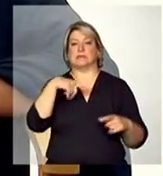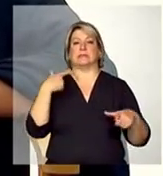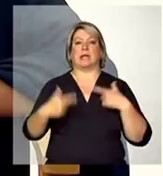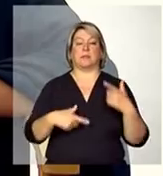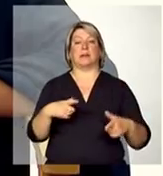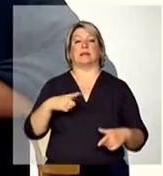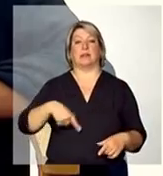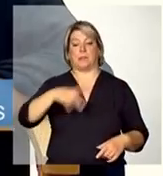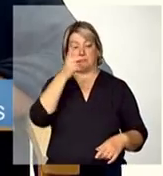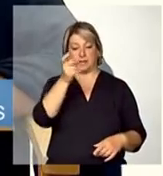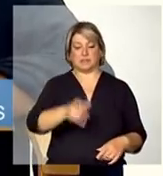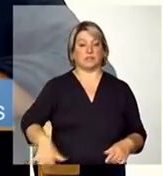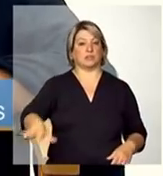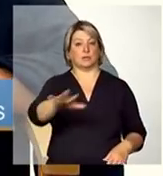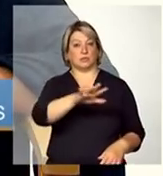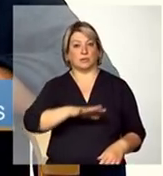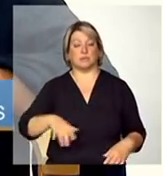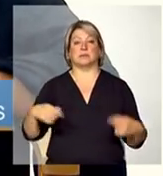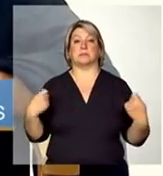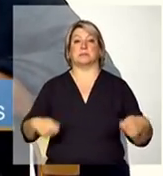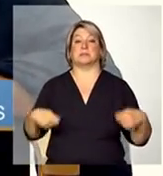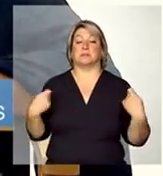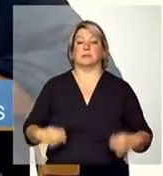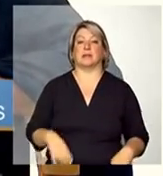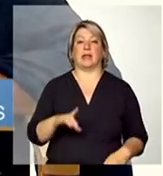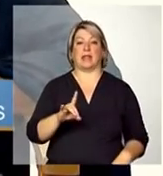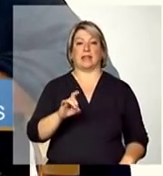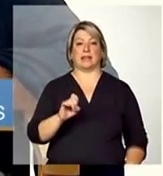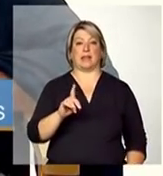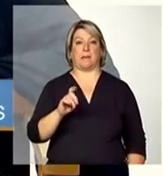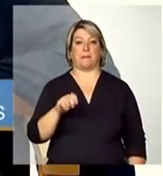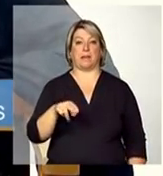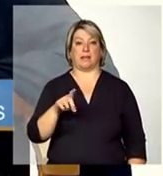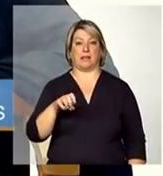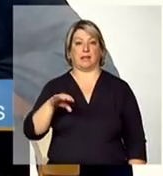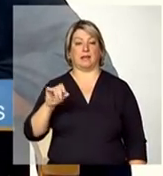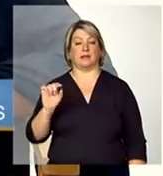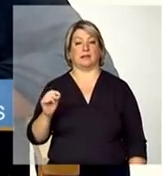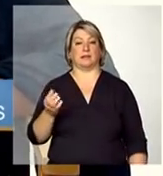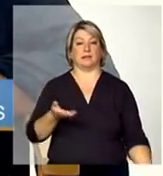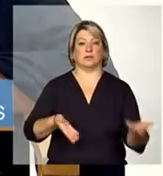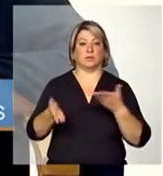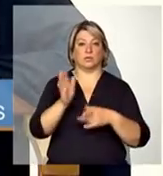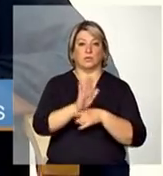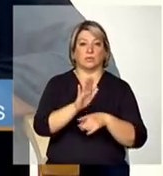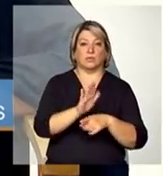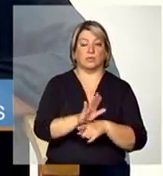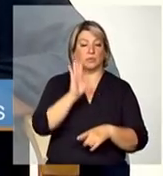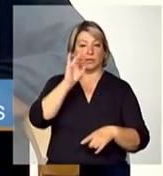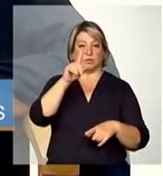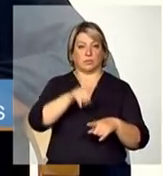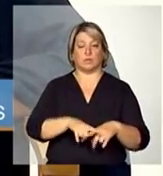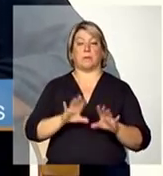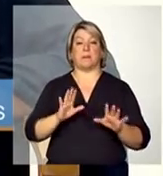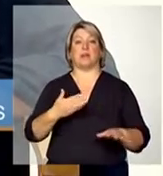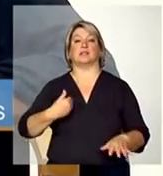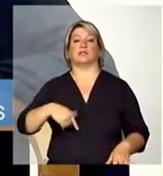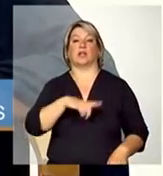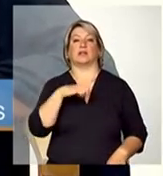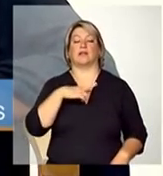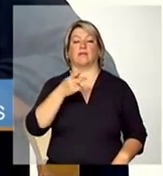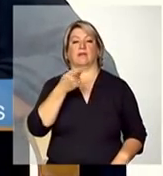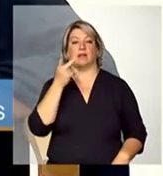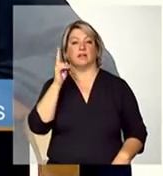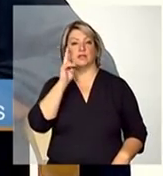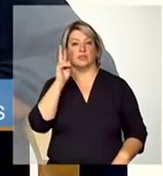alto grau de dependência nós estamos falando de pessoas que necessitam realmente de um cuidado integral mas nós estamos falando de pessoas que não vão